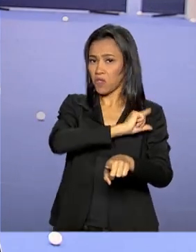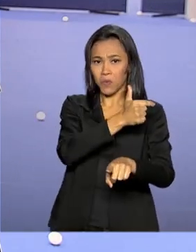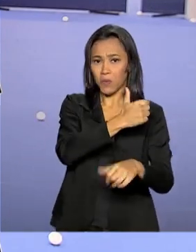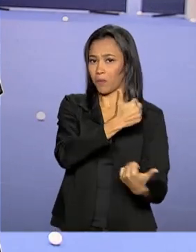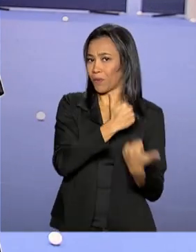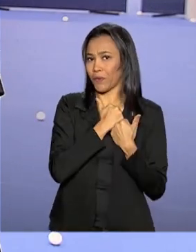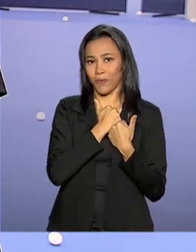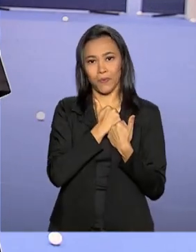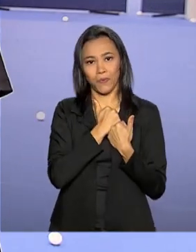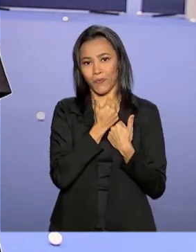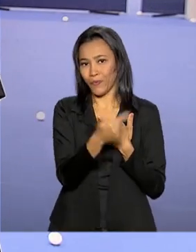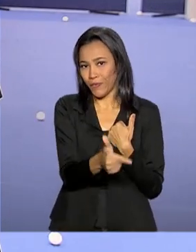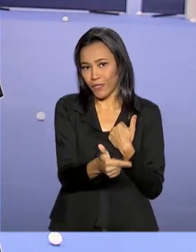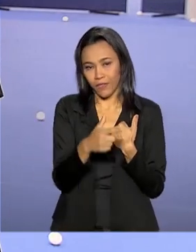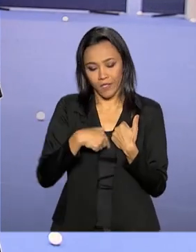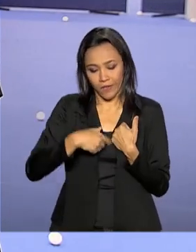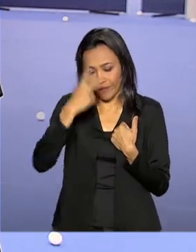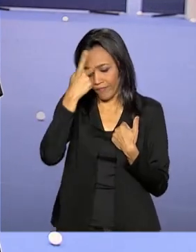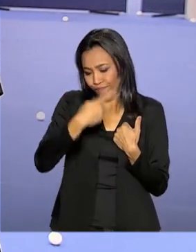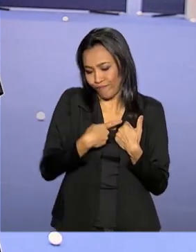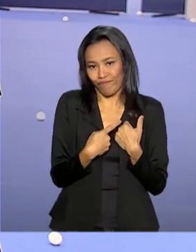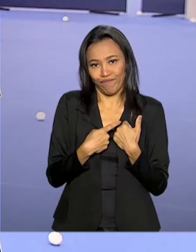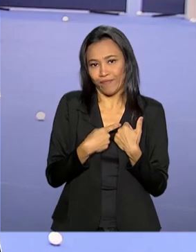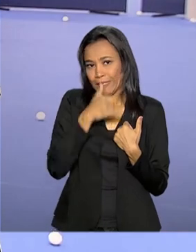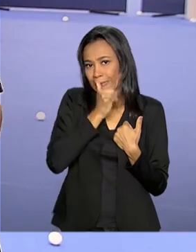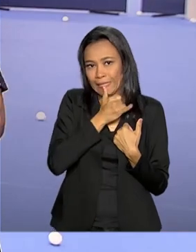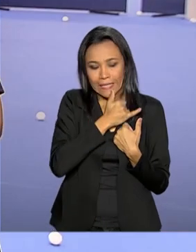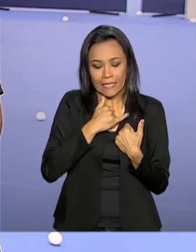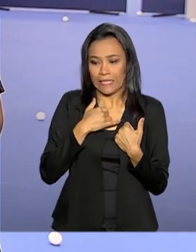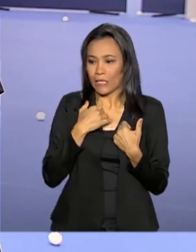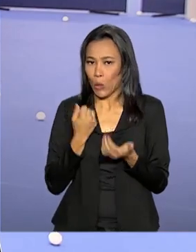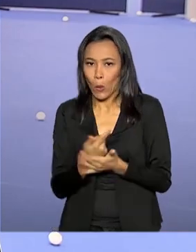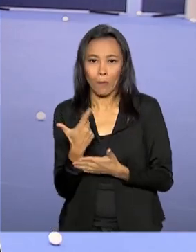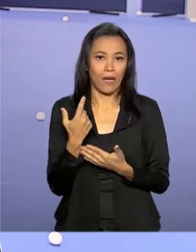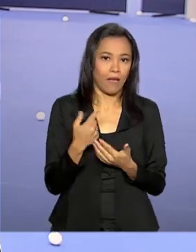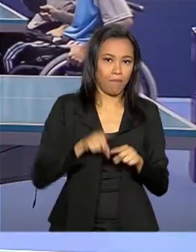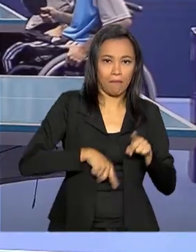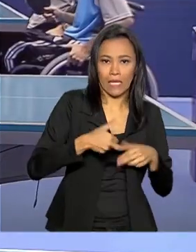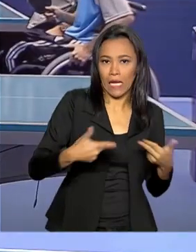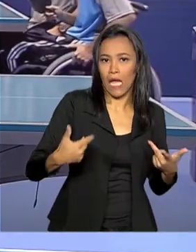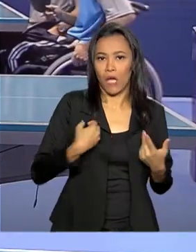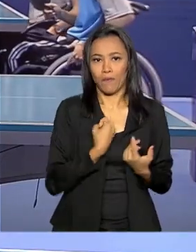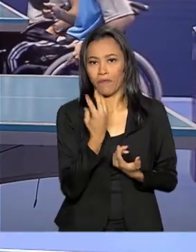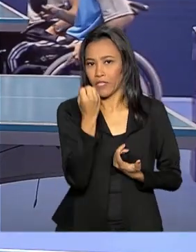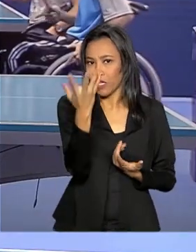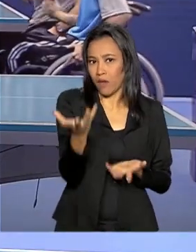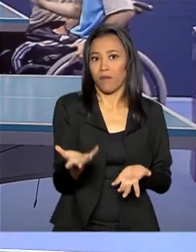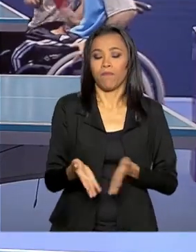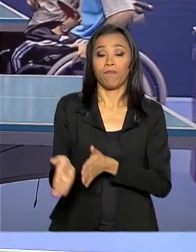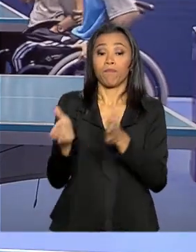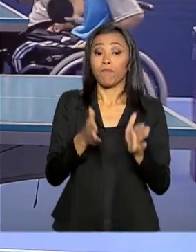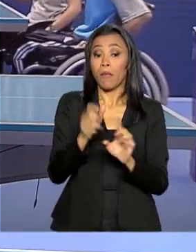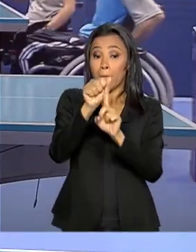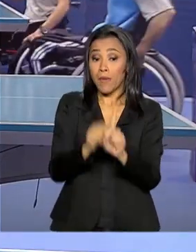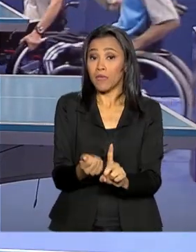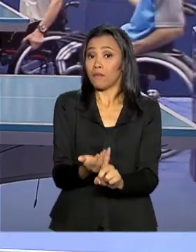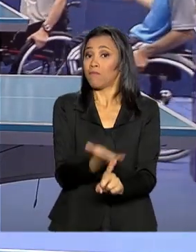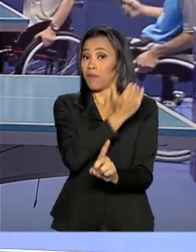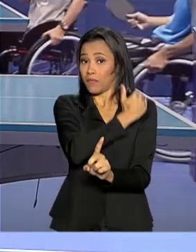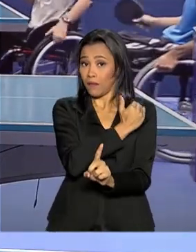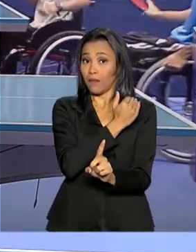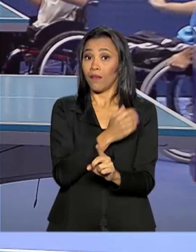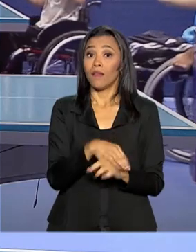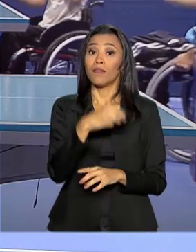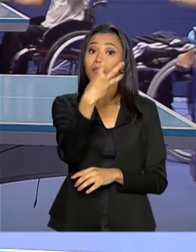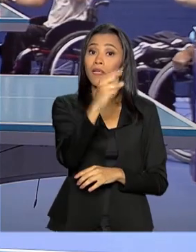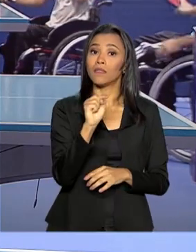a gente tinha que se virar para competir, para comprar material, para viajar. Até o mês passado, 3 mil e 58